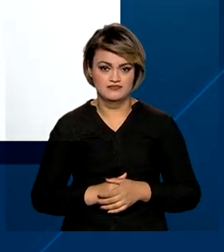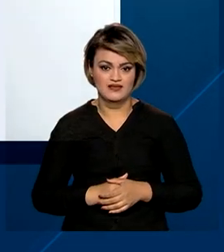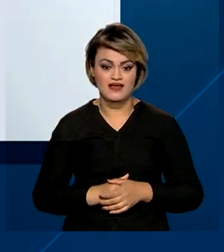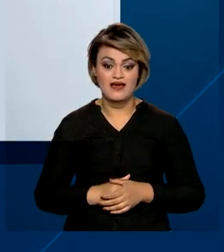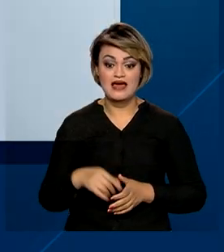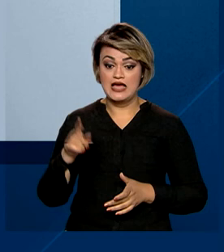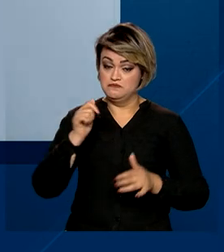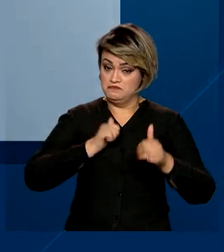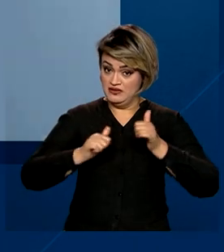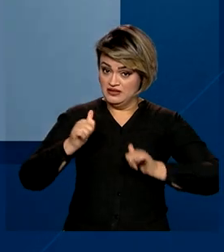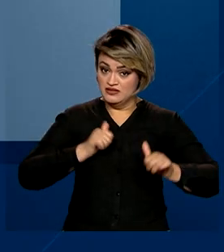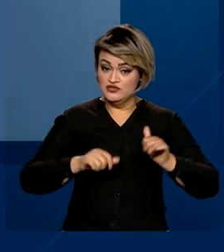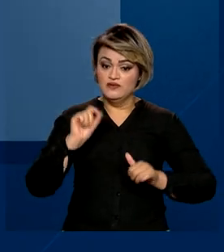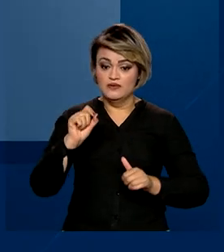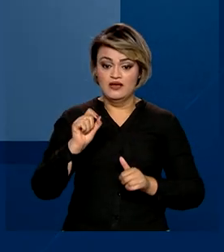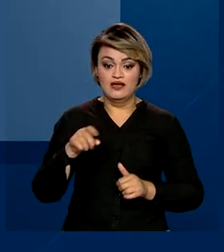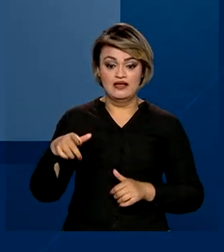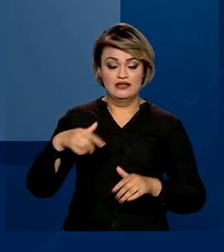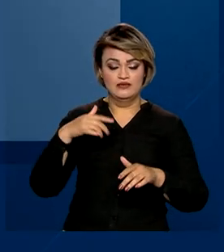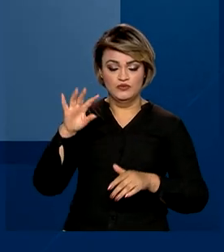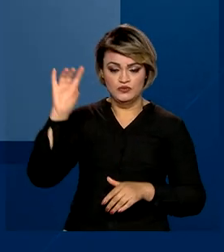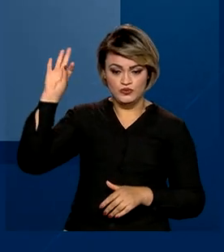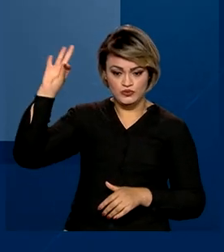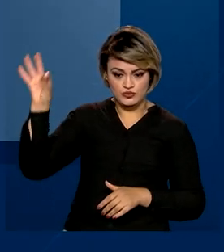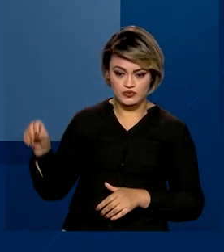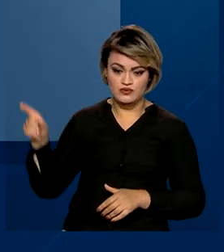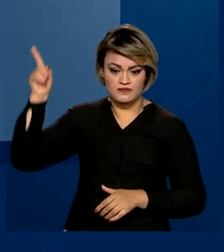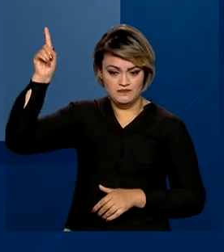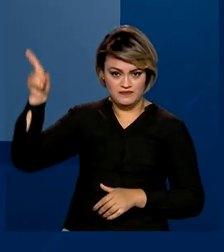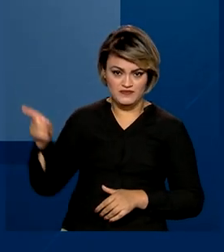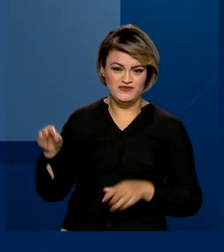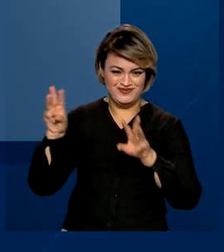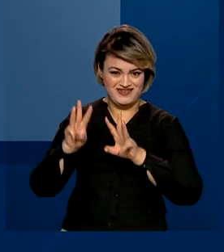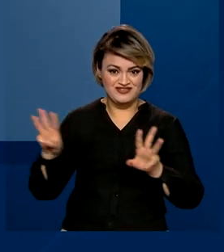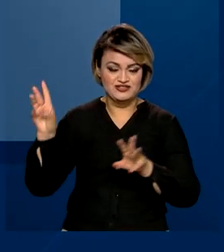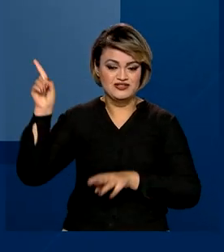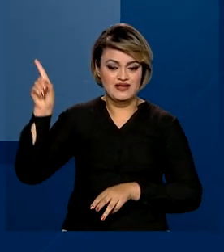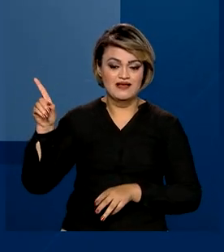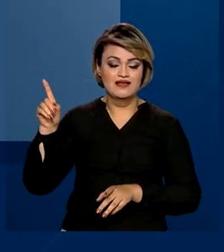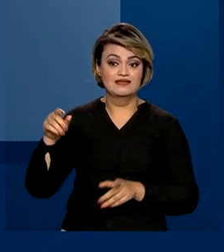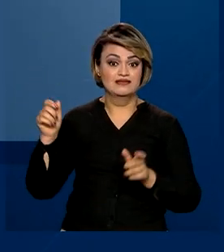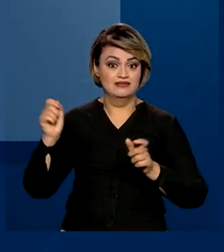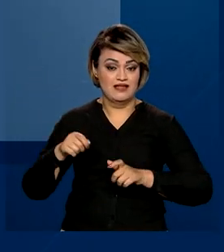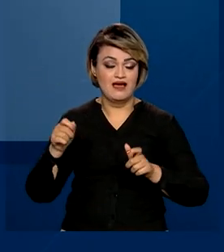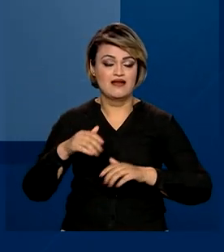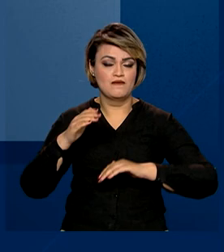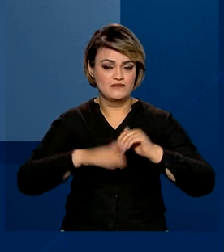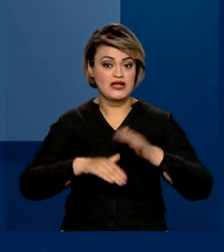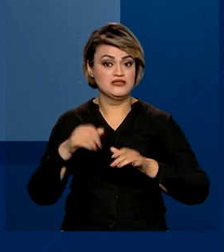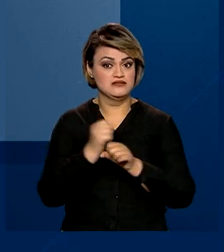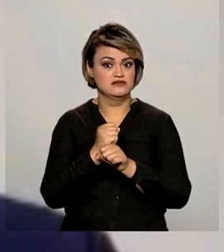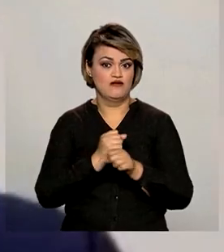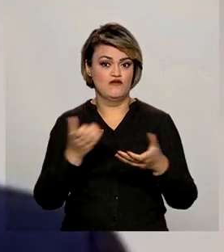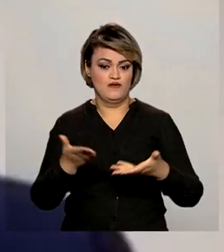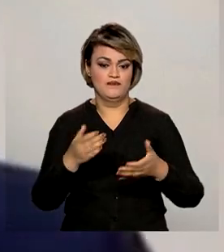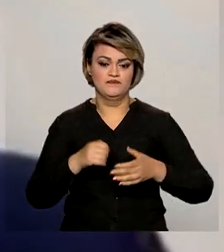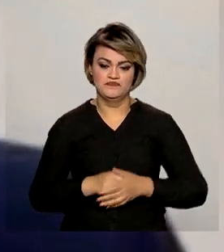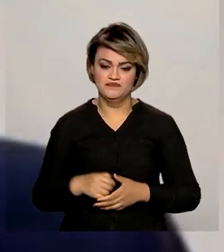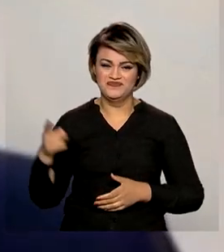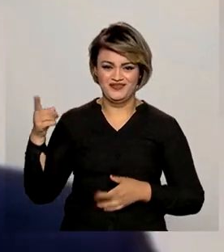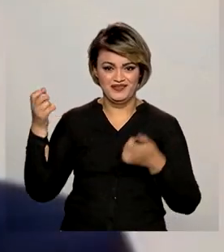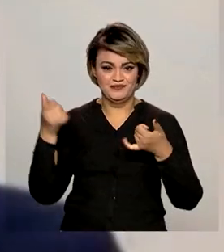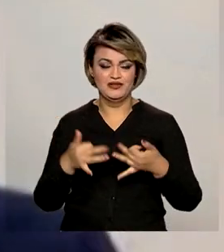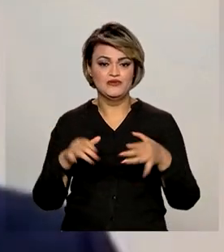A expectativa é que as funcionalidades do FGTS Digital comecem a operar ainda este ano. A nova